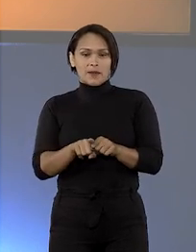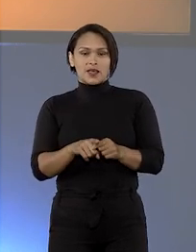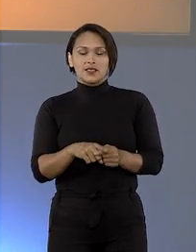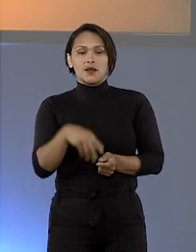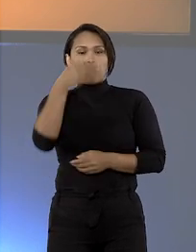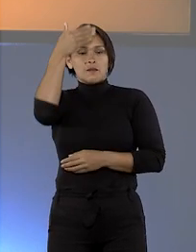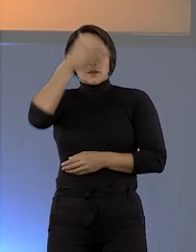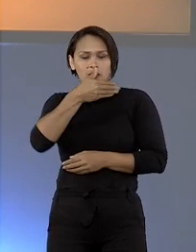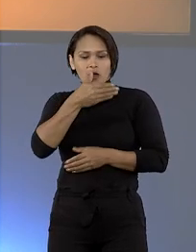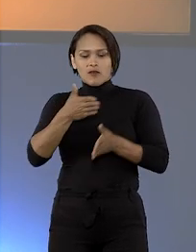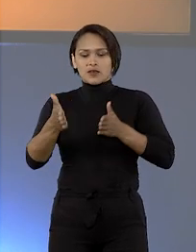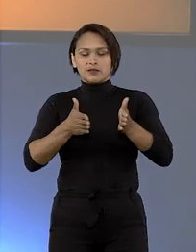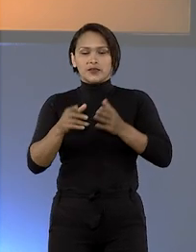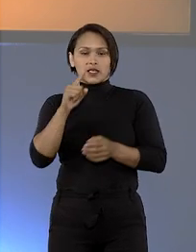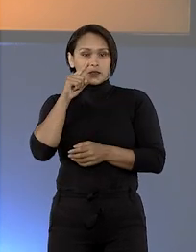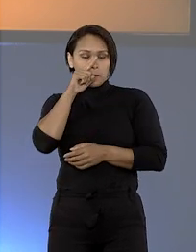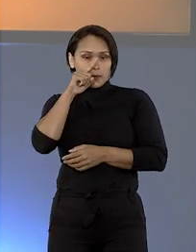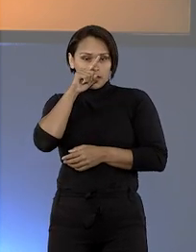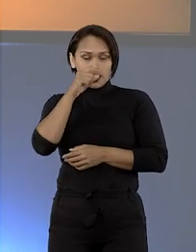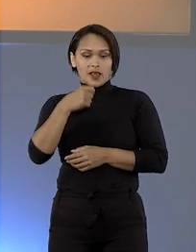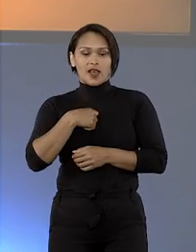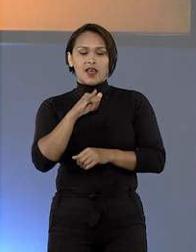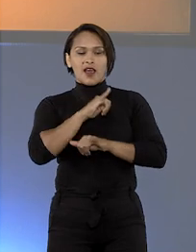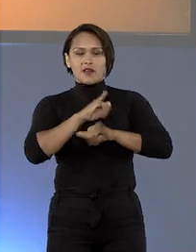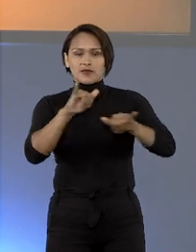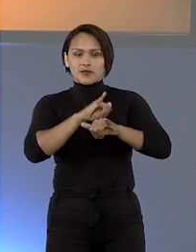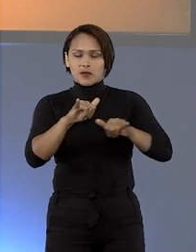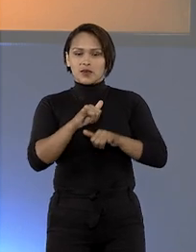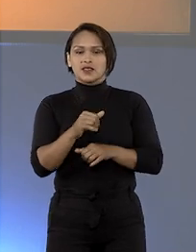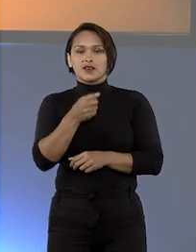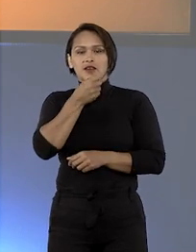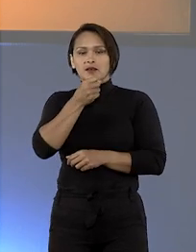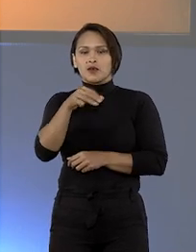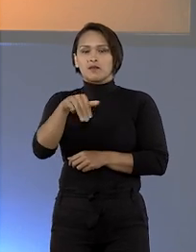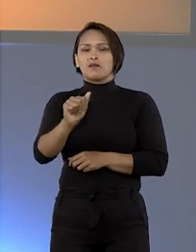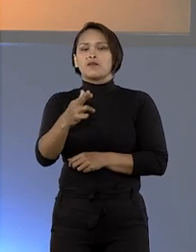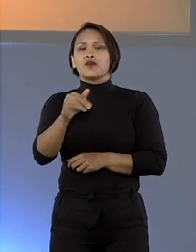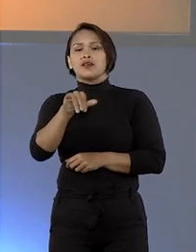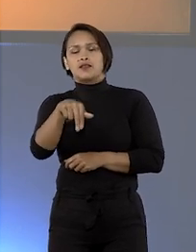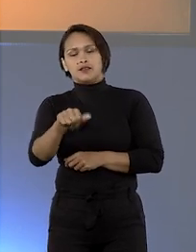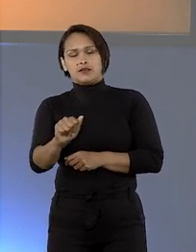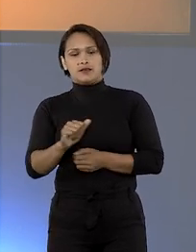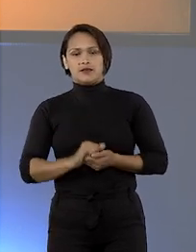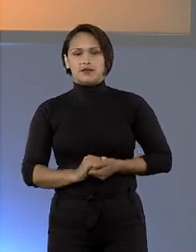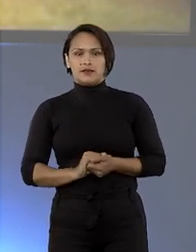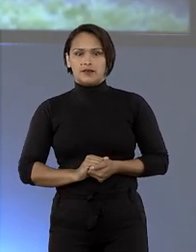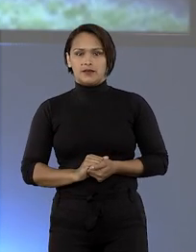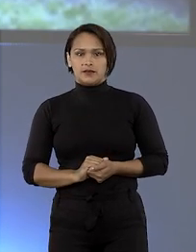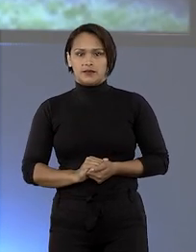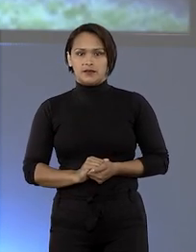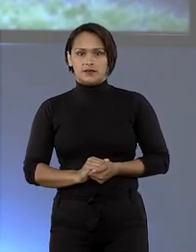exige prova da periculosidade. Quem tem as informações é a repórter Marina Campos.